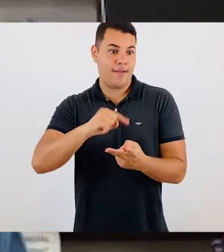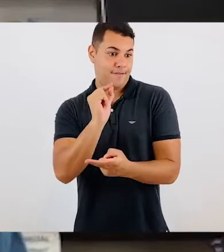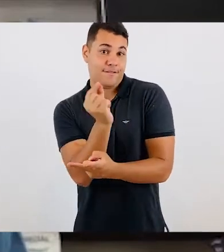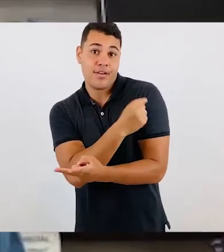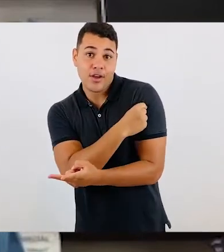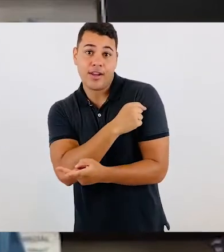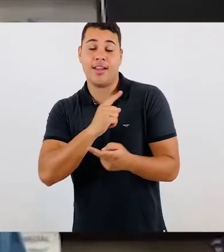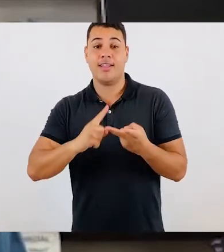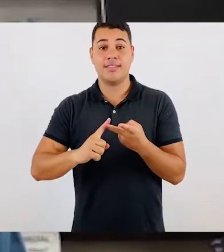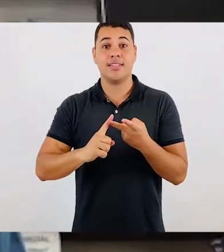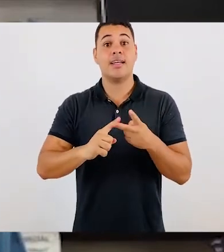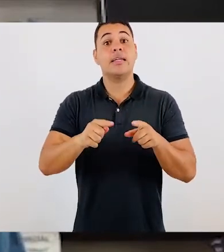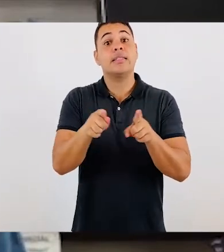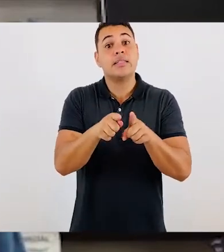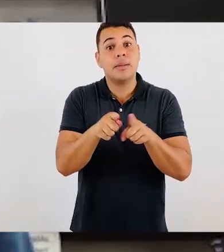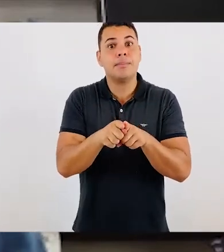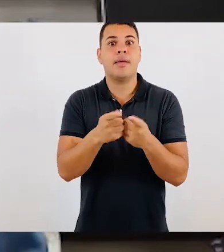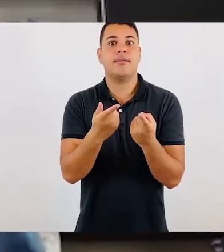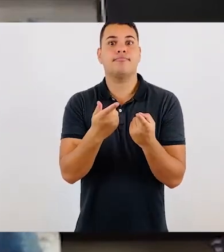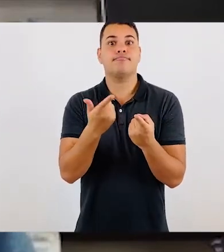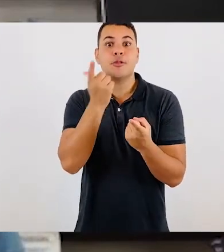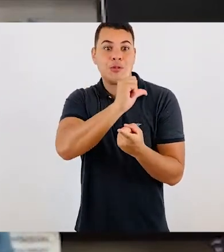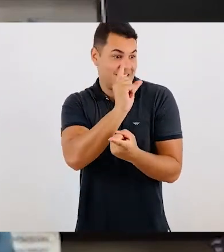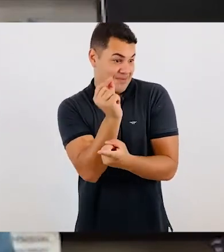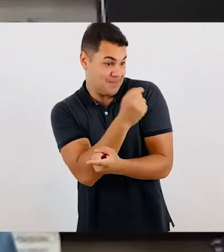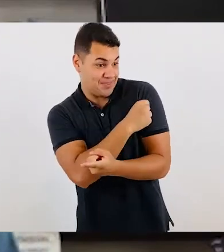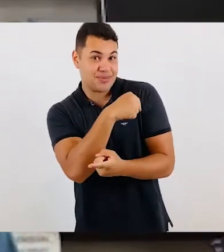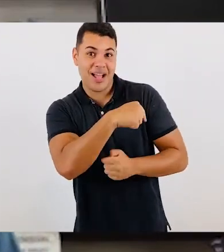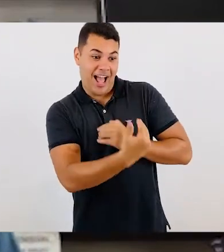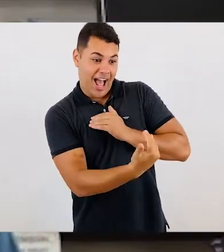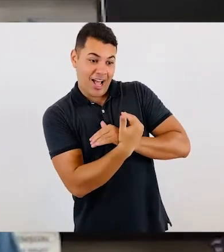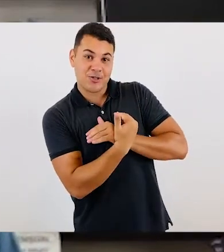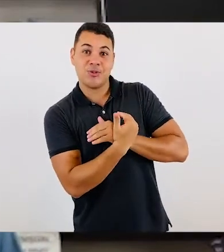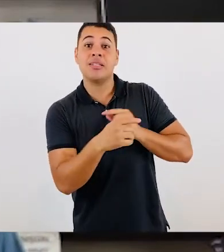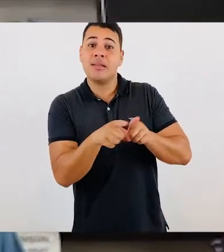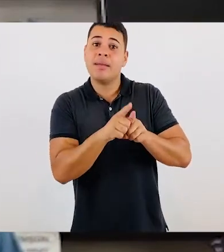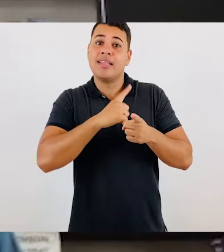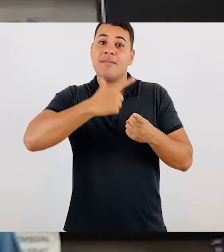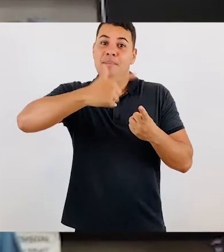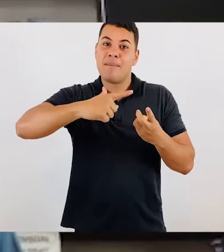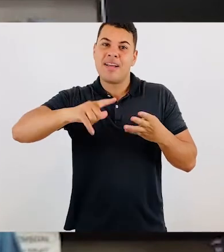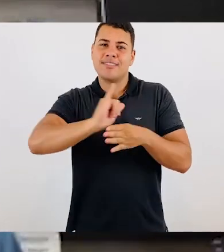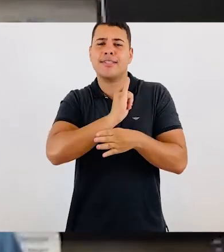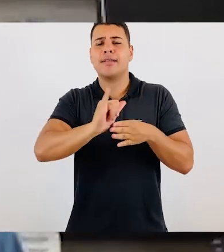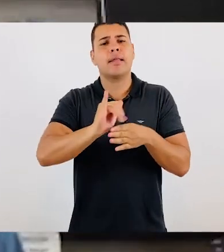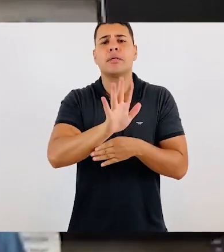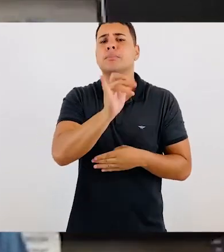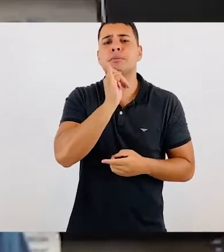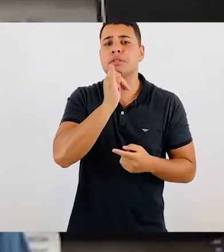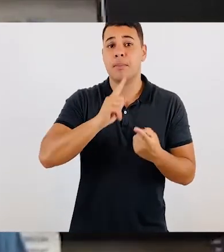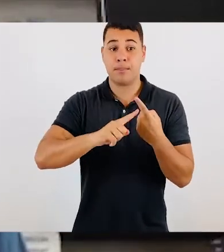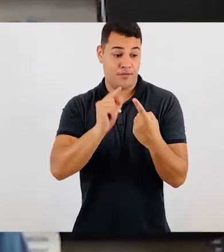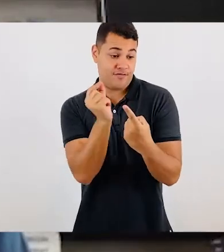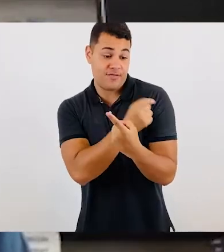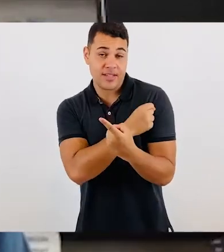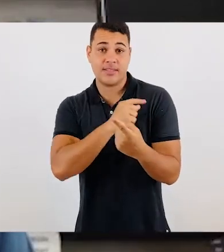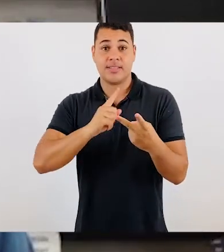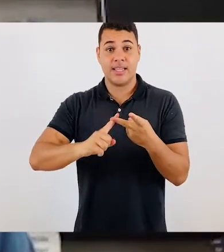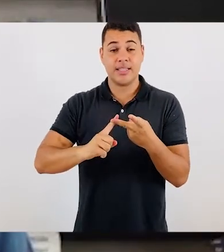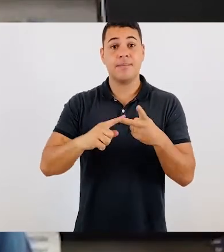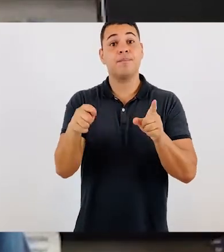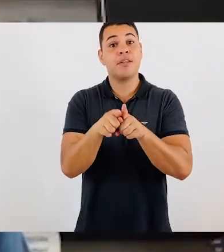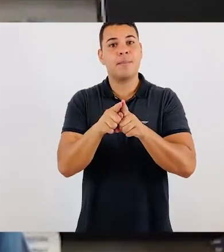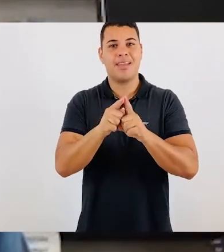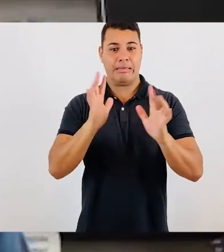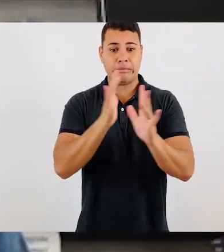disseminação do vírus é obtido quando você aplica sinergisticamente várias medidas ao mesmo tempo, que incluem a